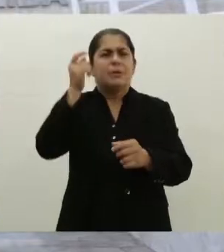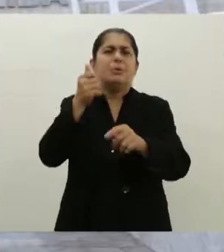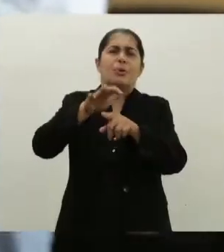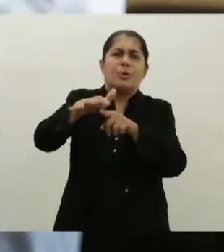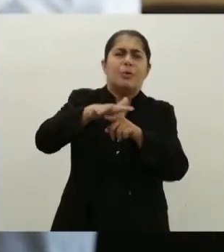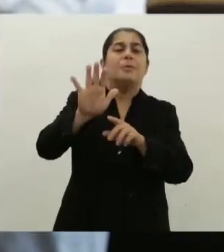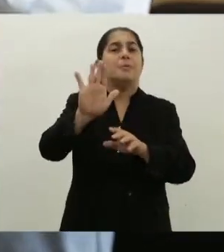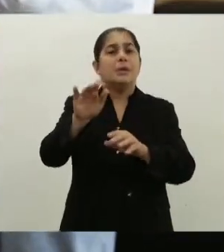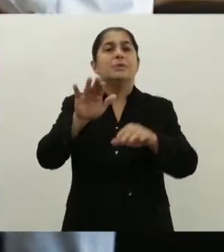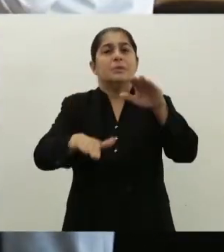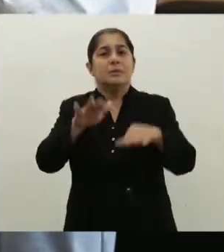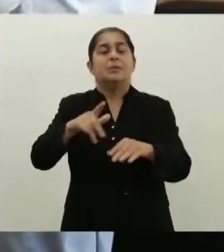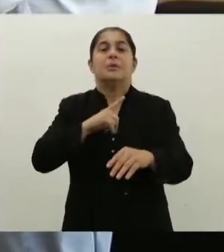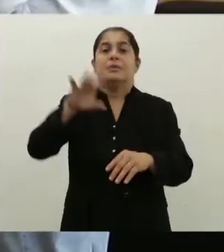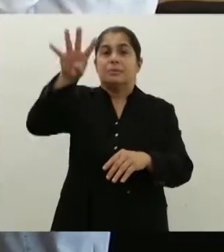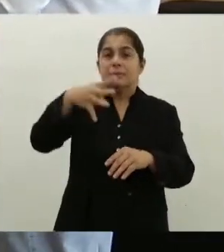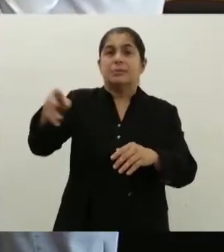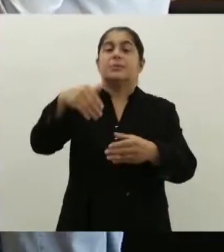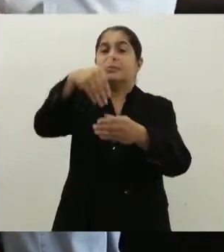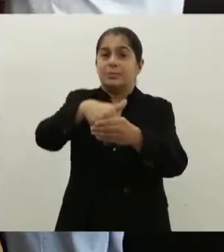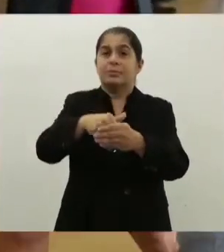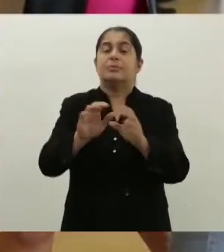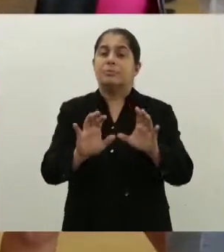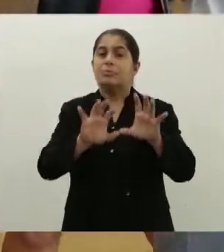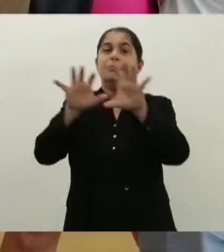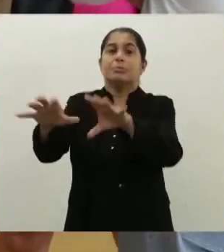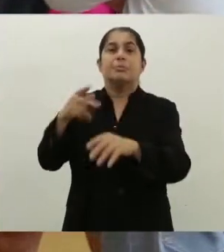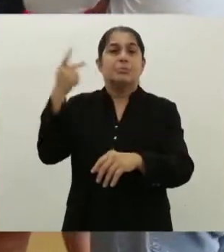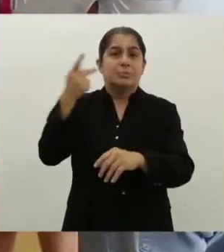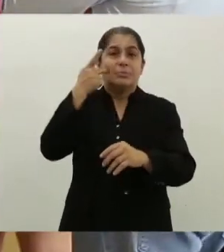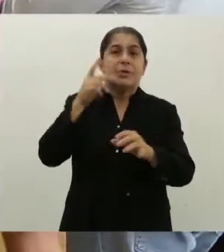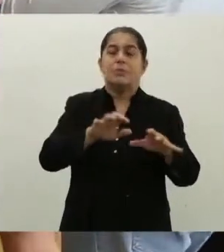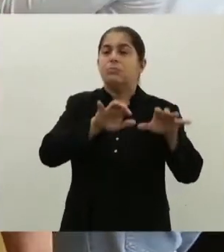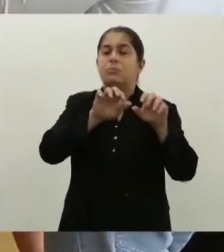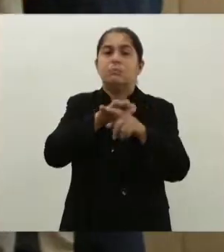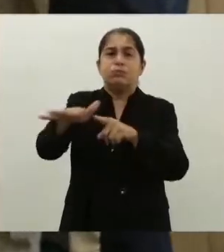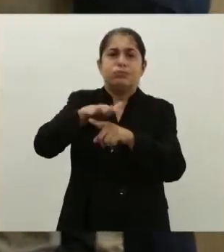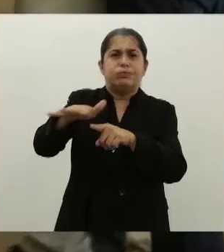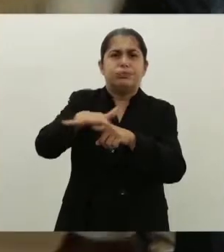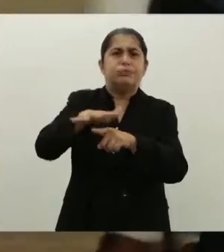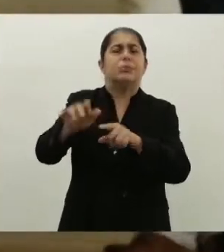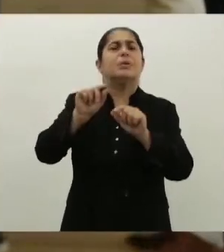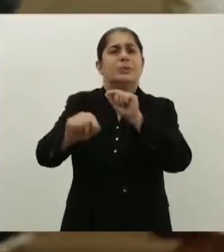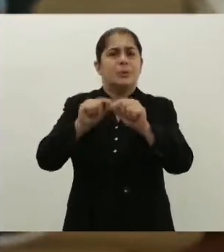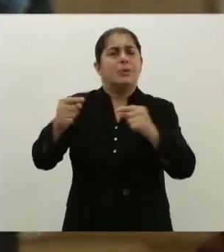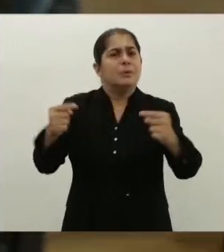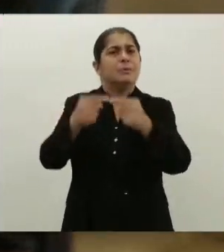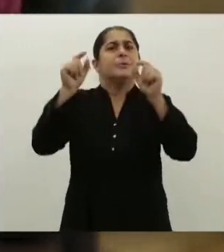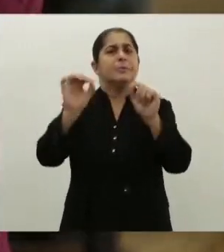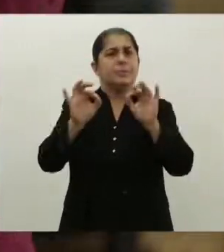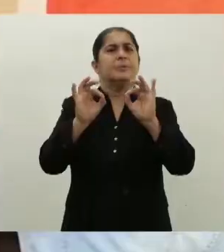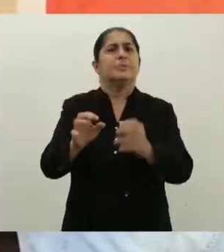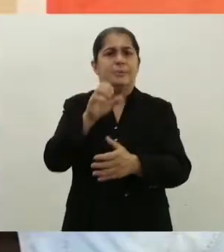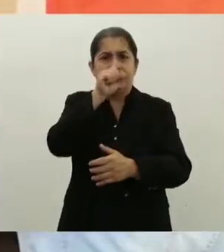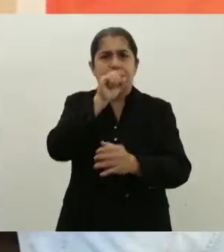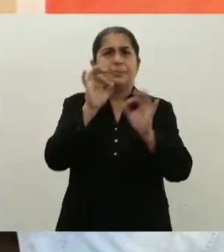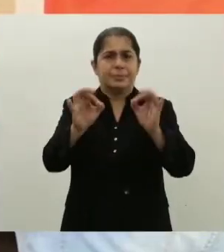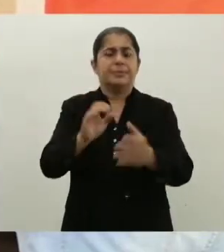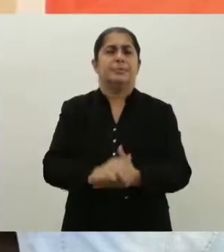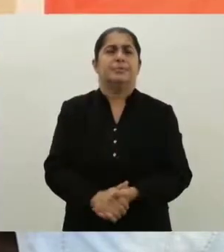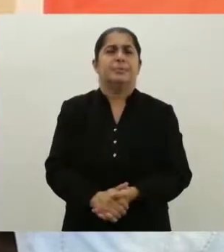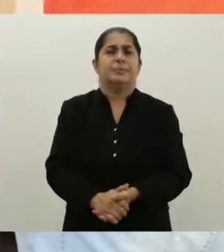movimento, exceto quando o calendário da eleição para Procurador-Geral de Justiça do órgão coincide em cair